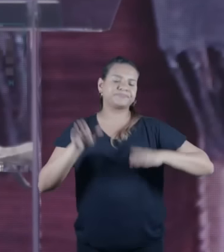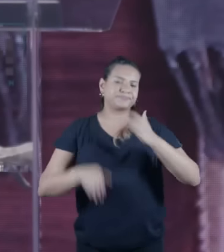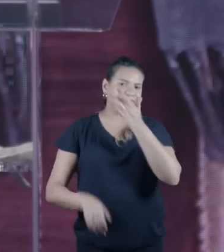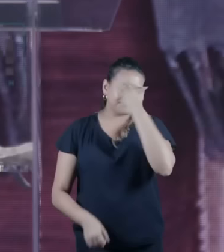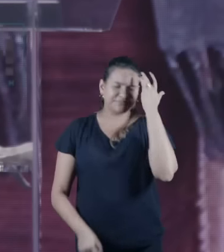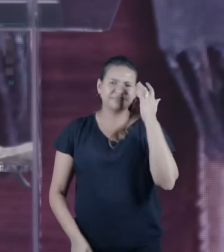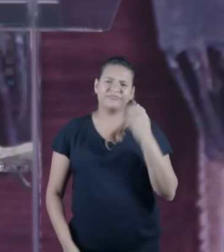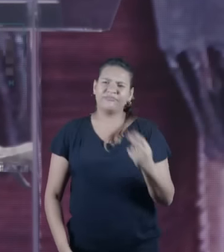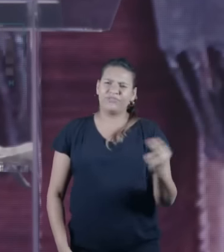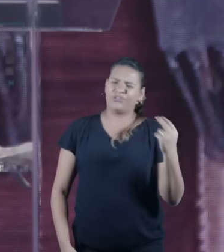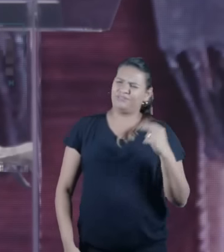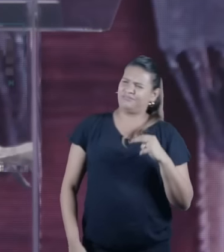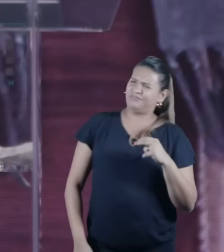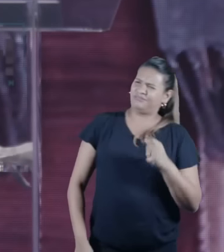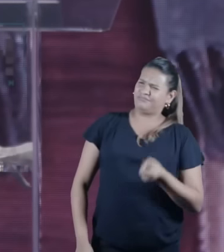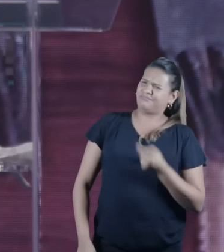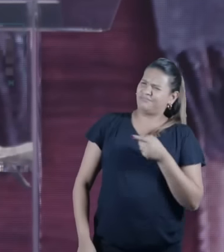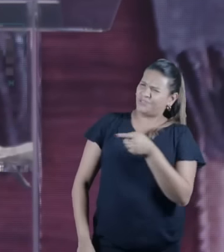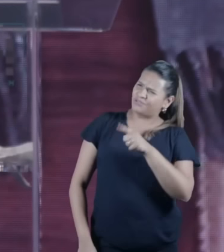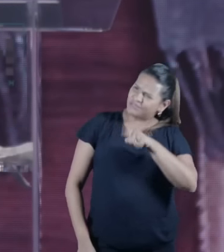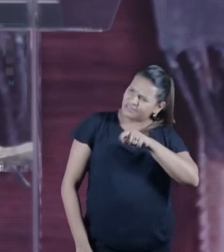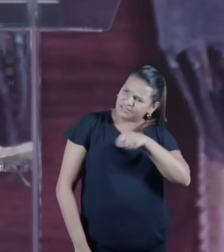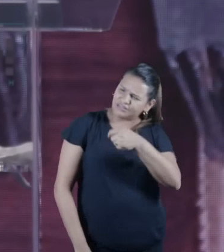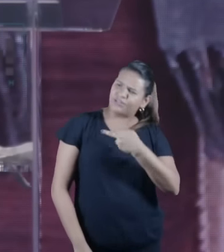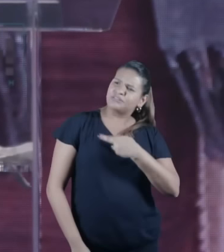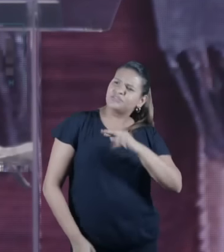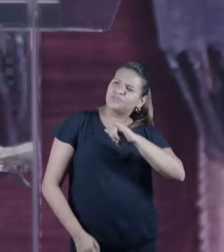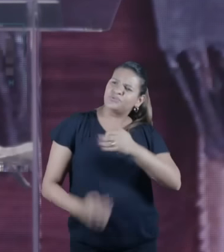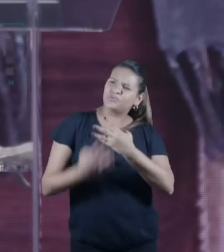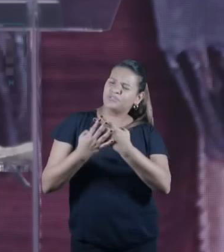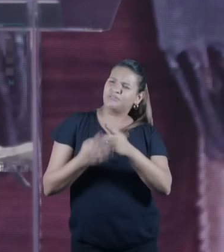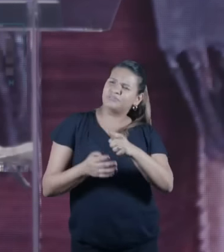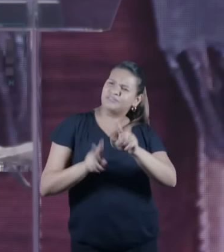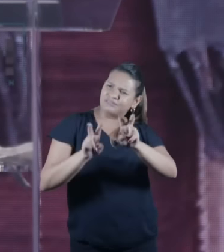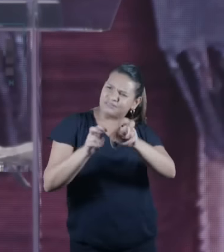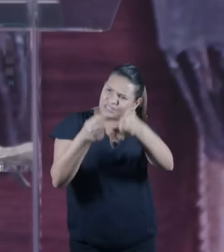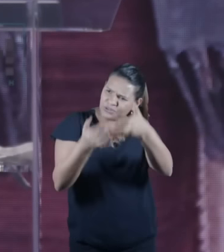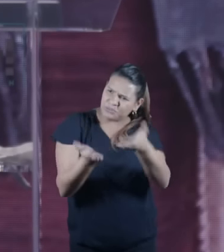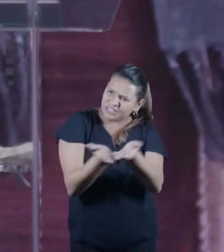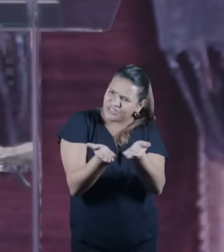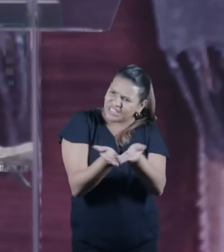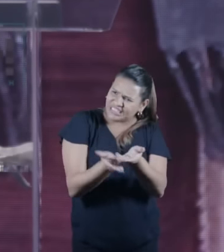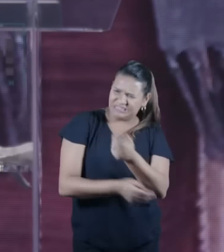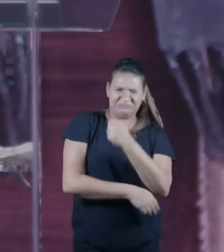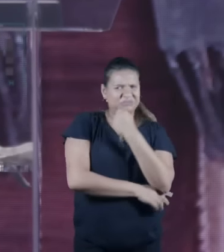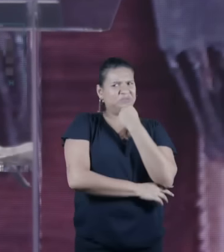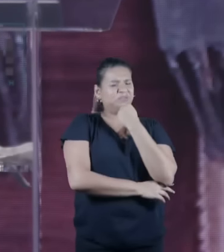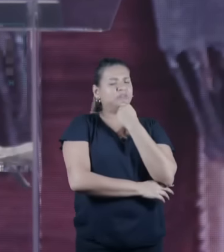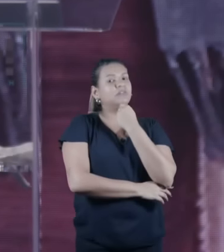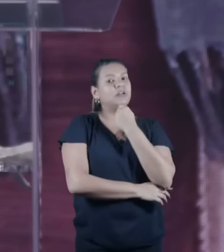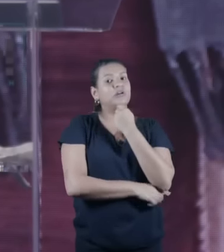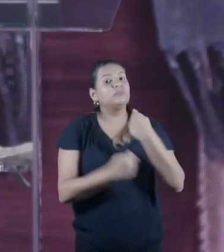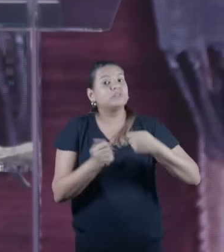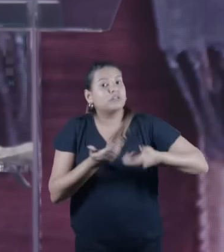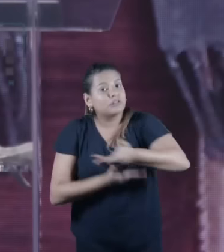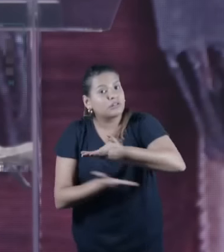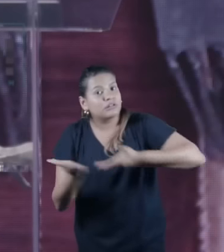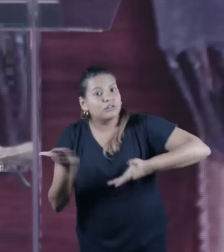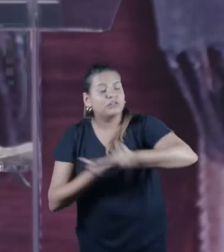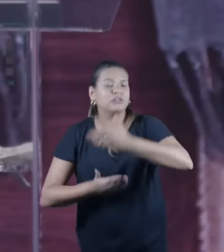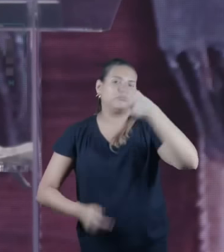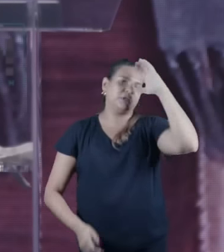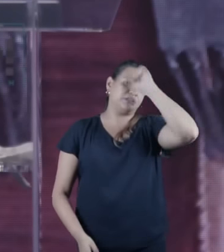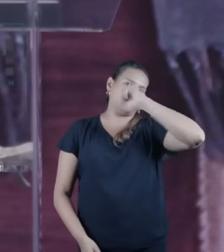estranho uma judia falando de cristianismo eu digo não eu acho que a gente tem muito a aprender um com o outro porque durante dois mil